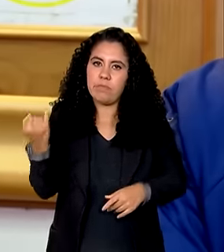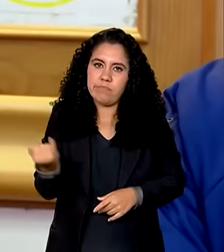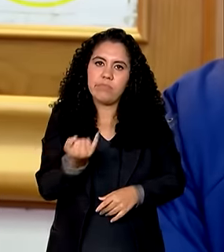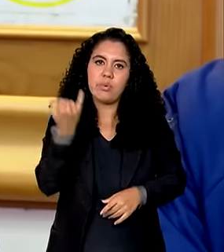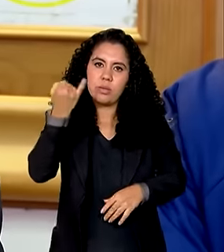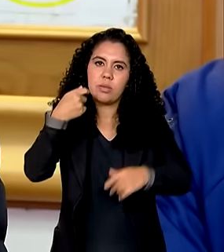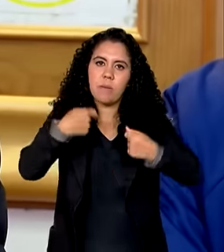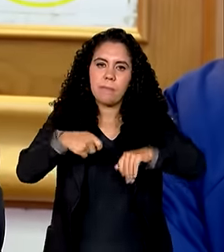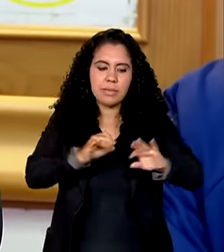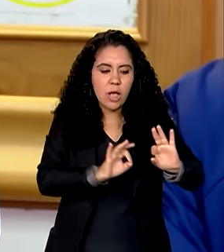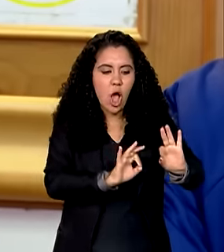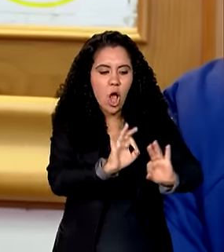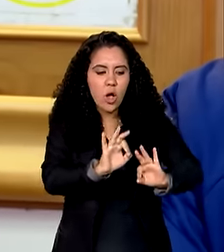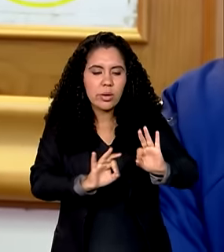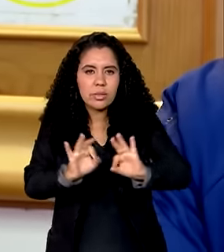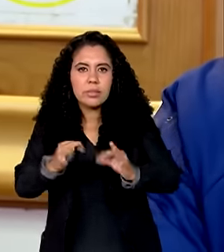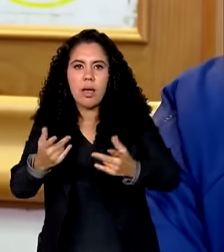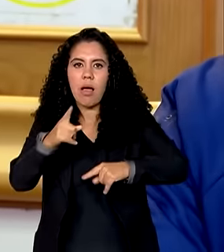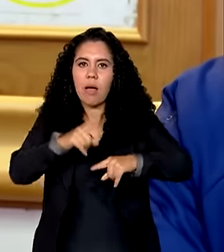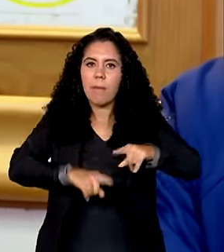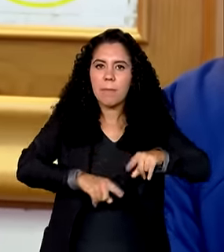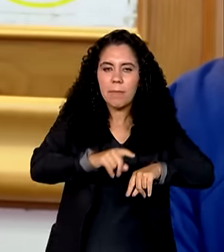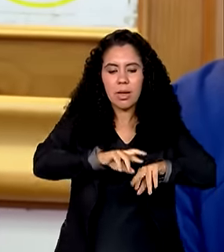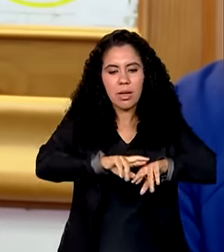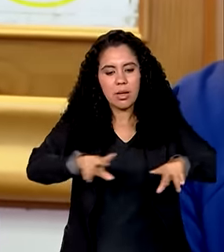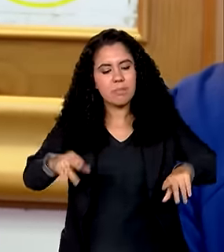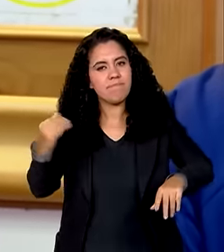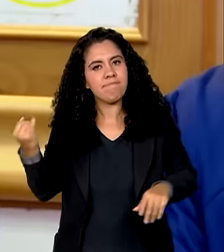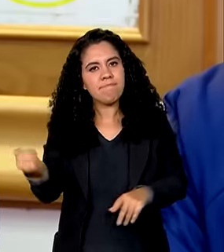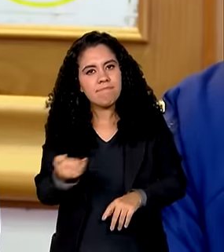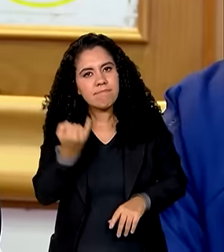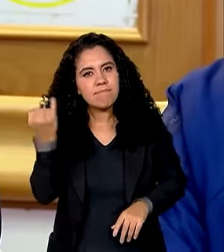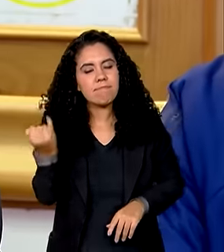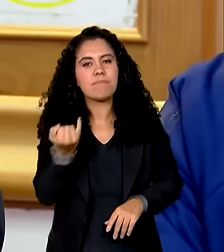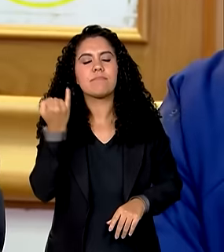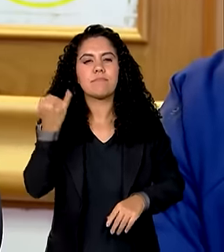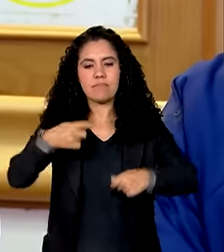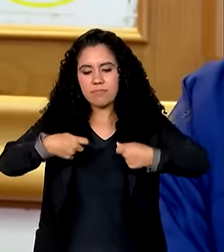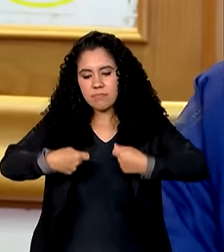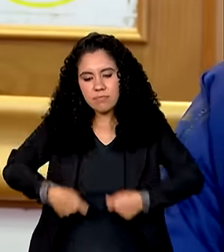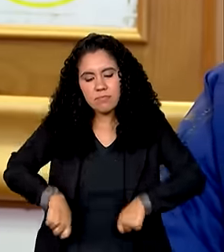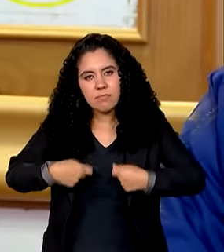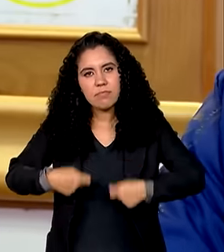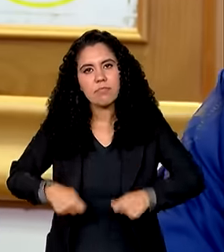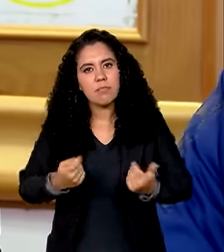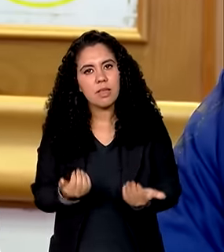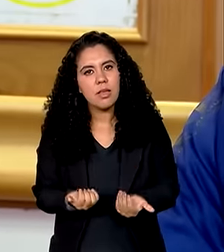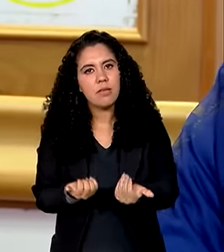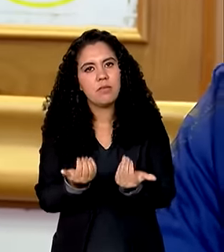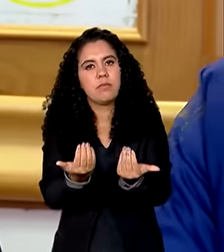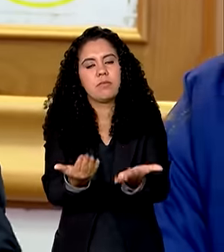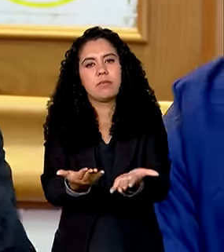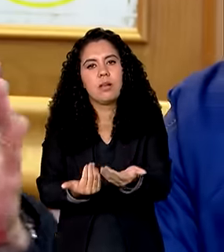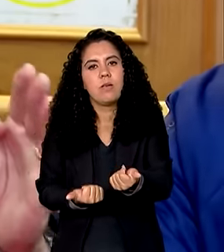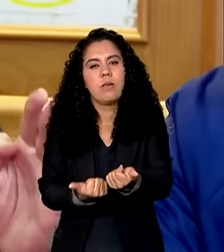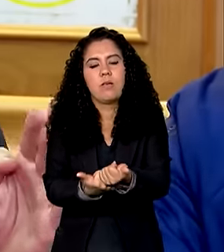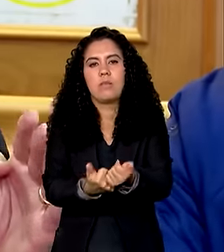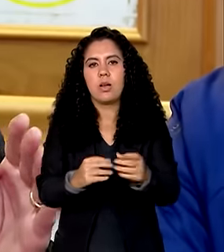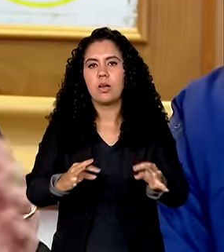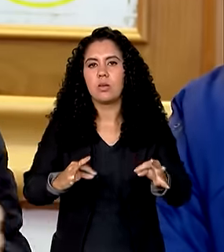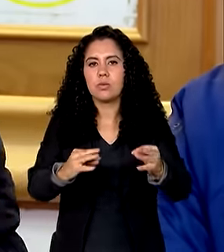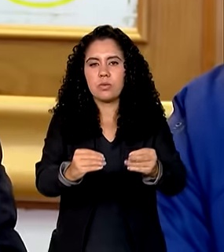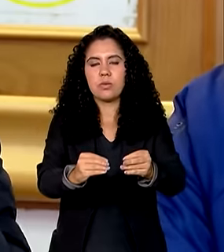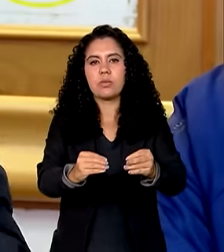organizada esses itens essenciais que estão sendo necessários para dar o suporte a todos esses